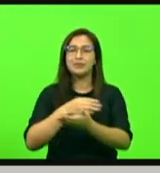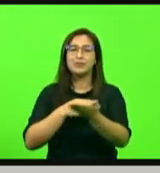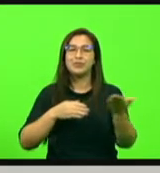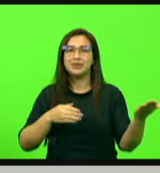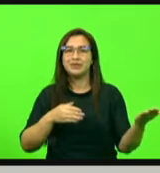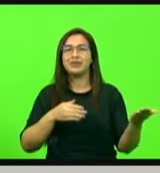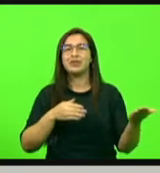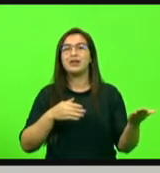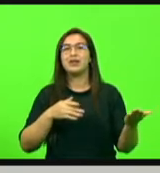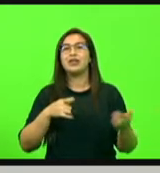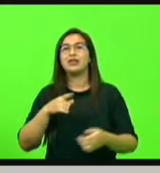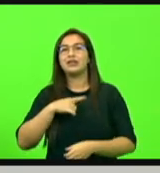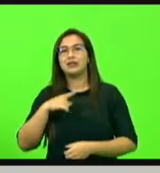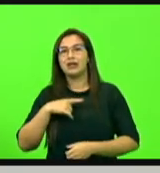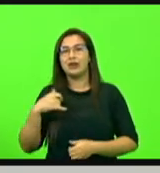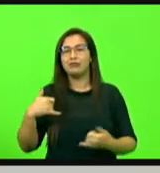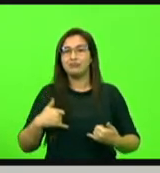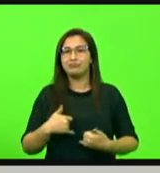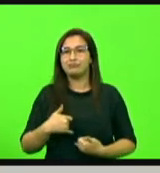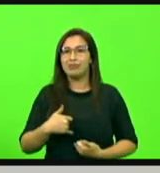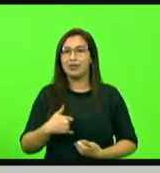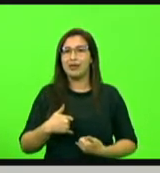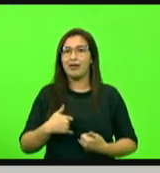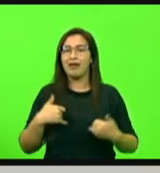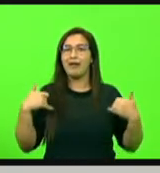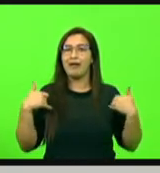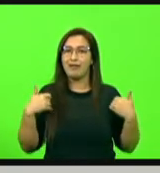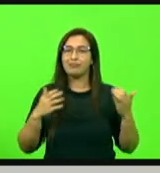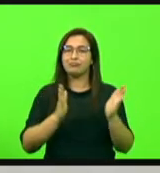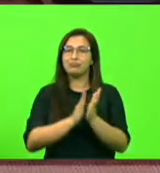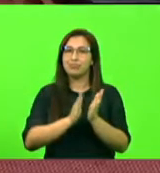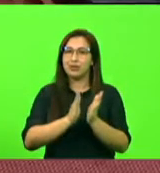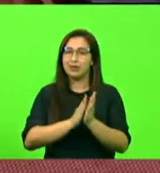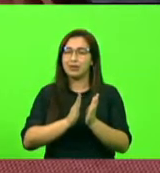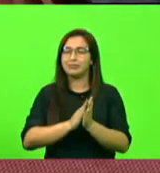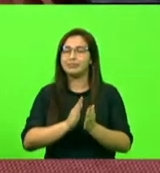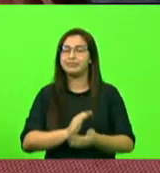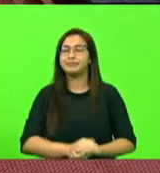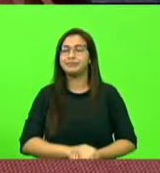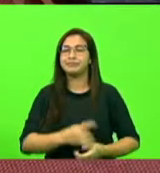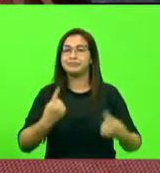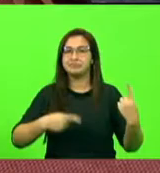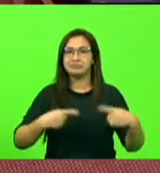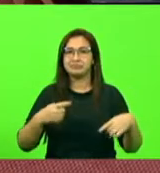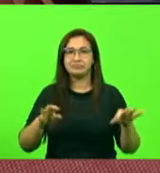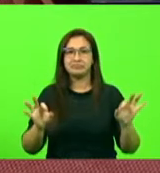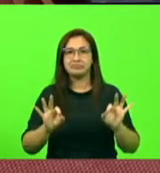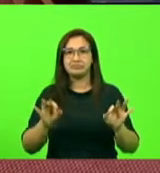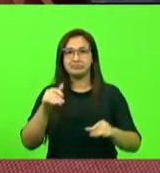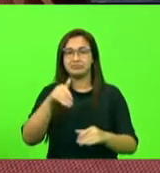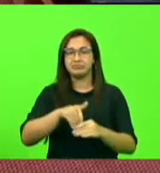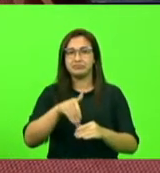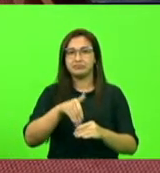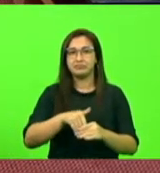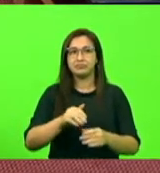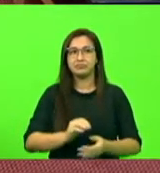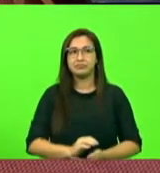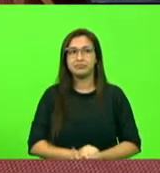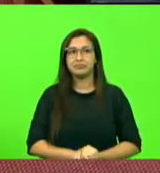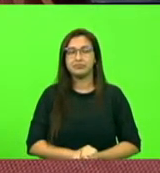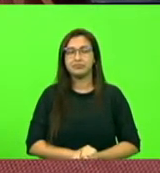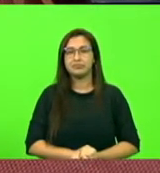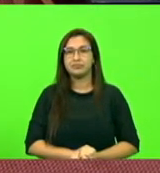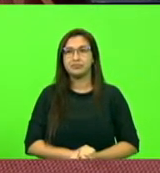respectivos aniversários de fundação. Em discussão. Não havendo quem queira discutir em